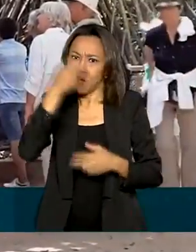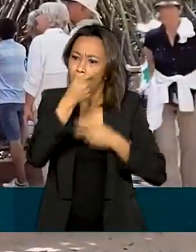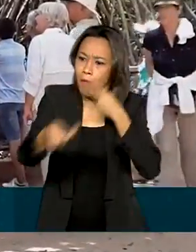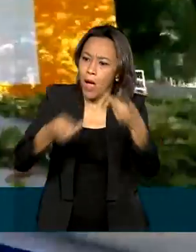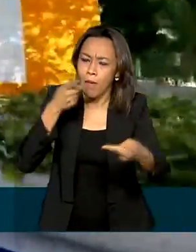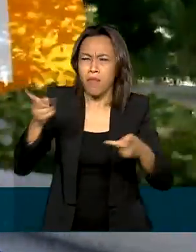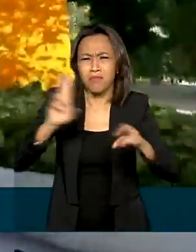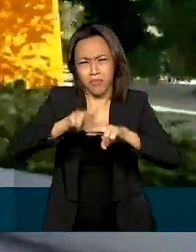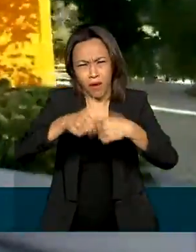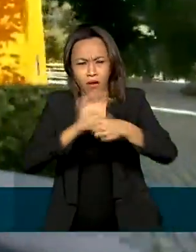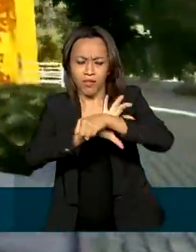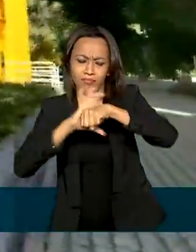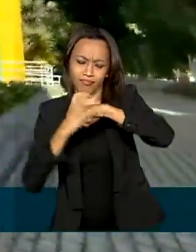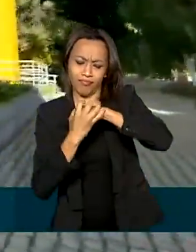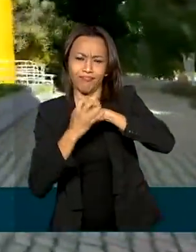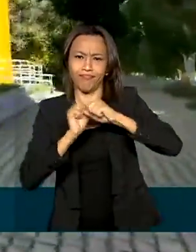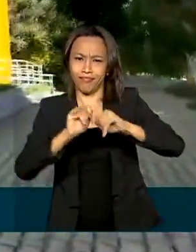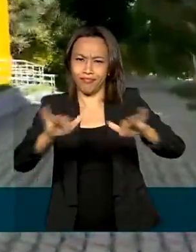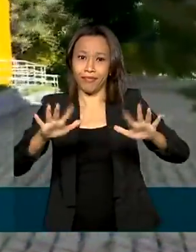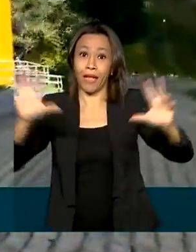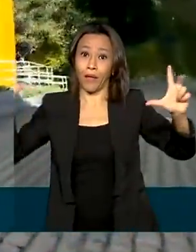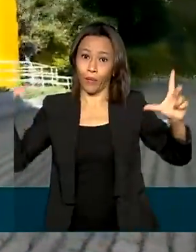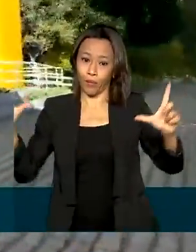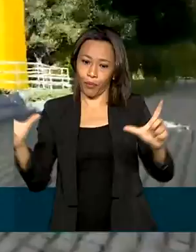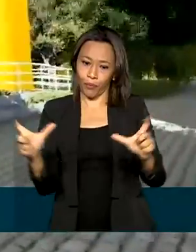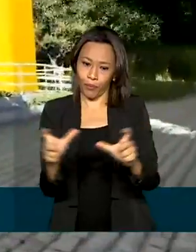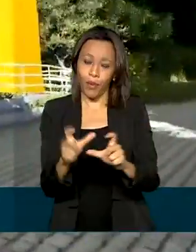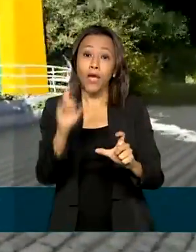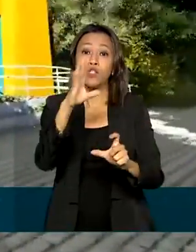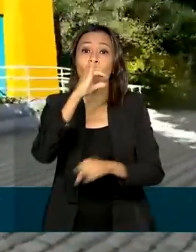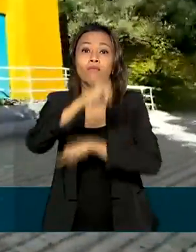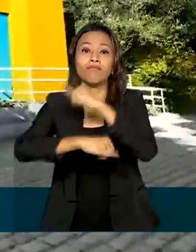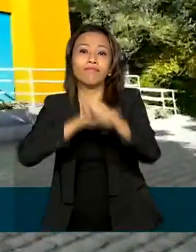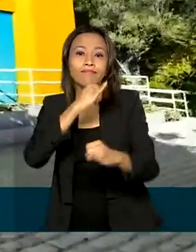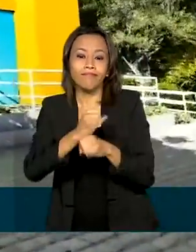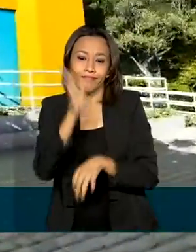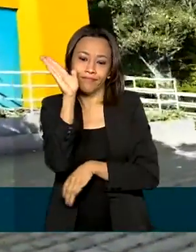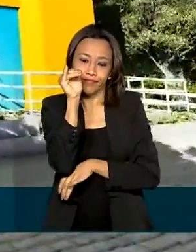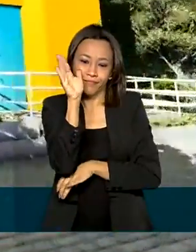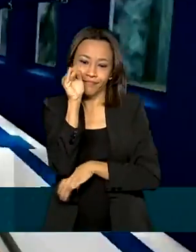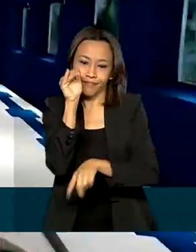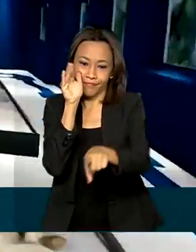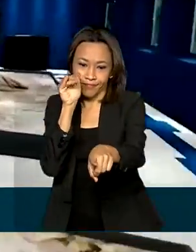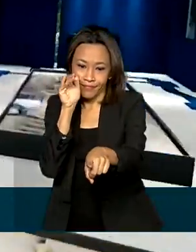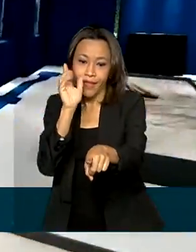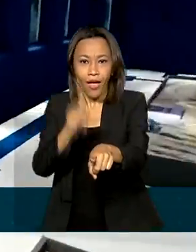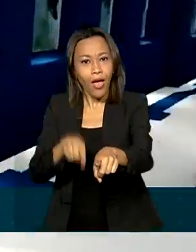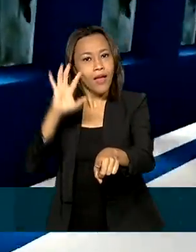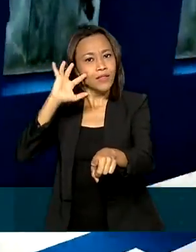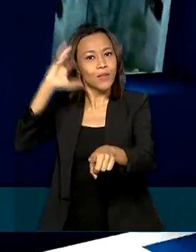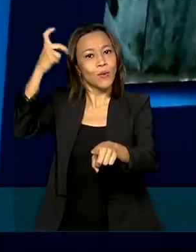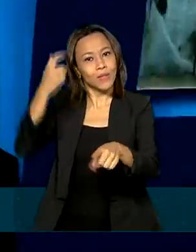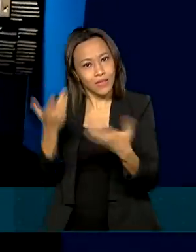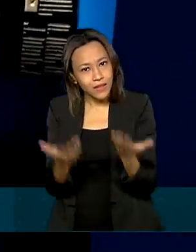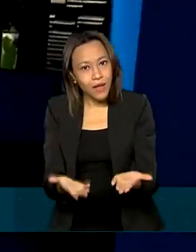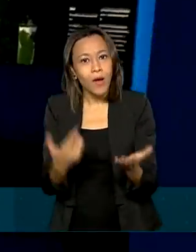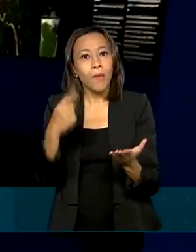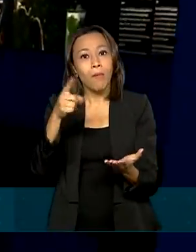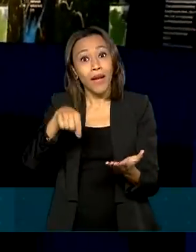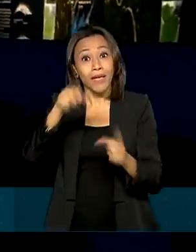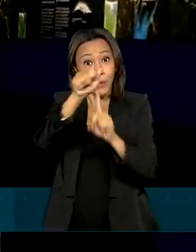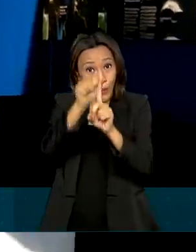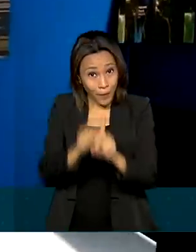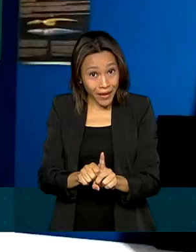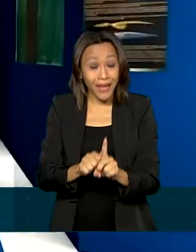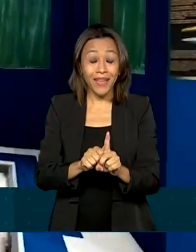coronavírus, as visitações passaram a ser virtuais. Essa também foi a solução encontrada para que o Mês